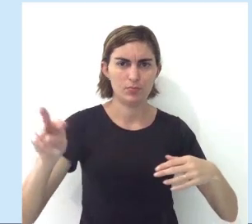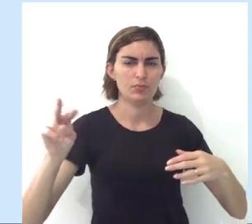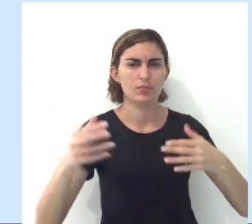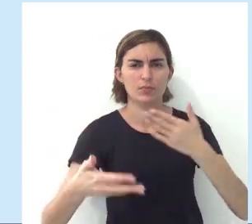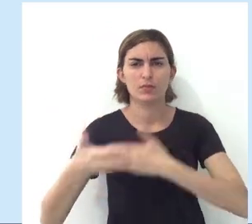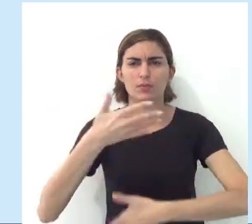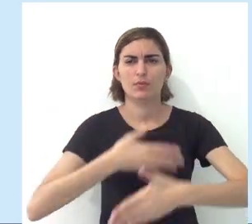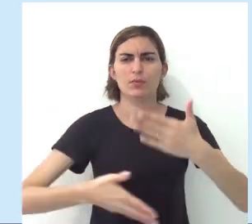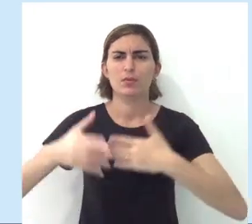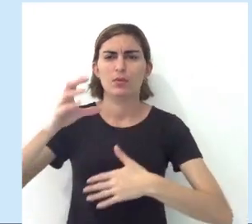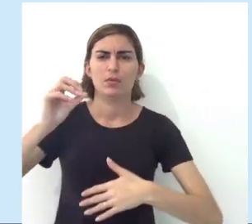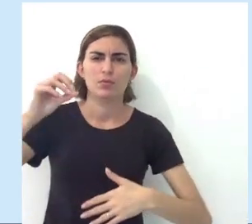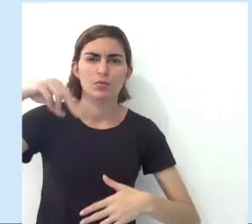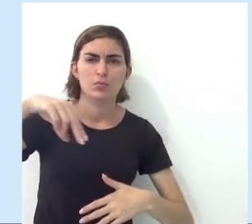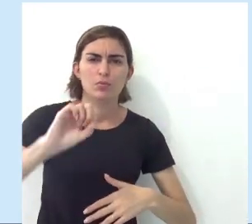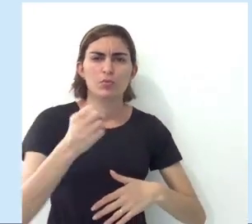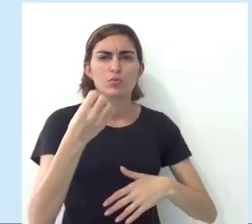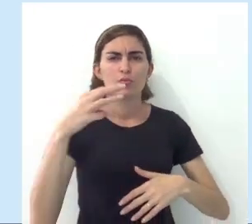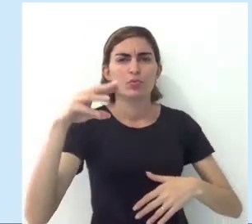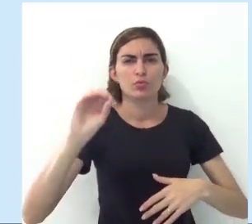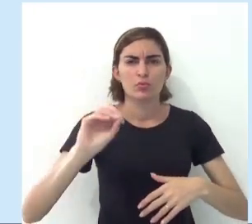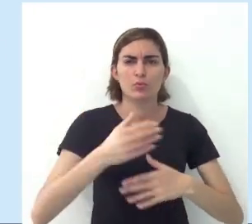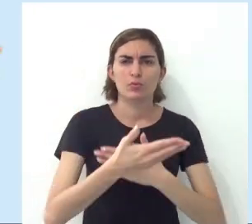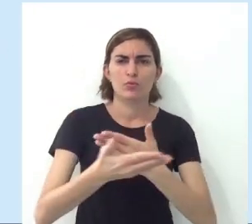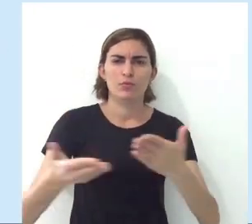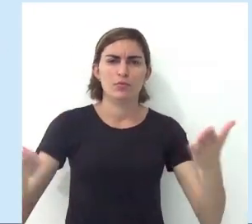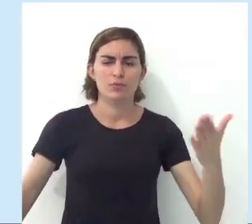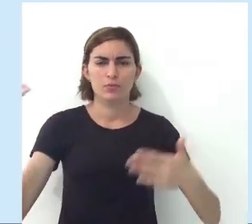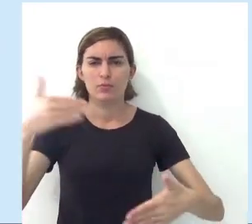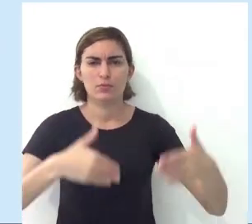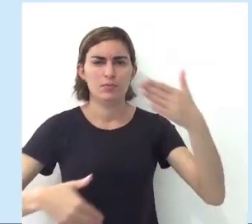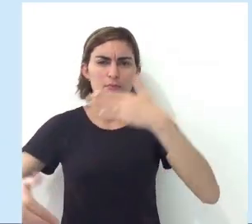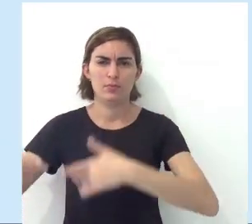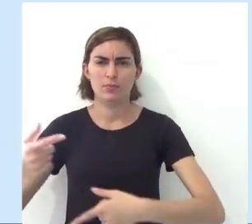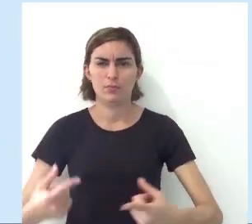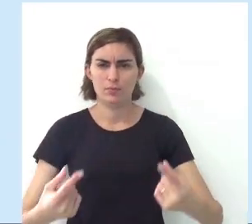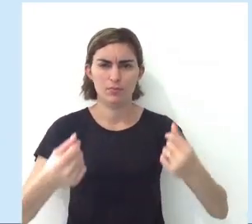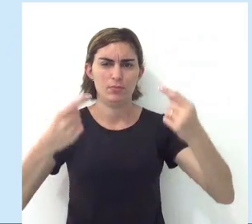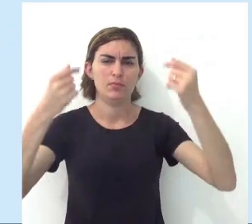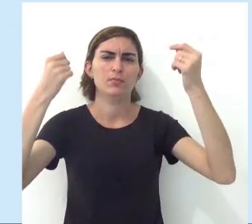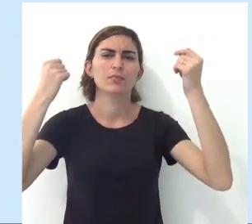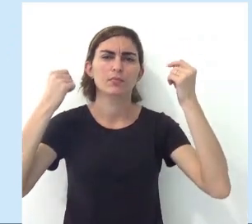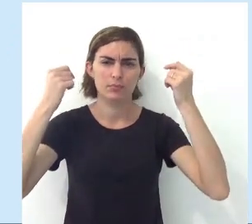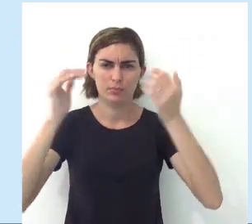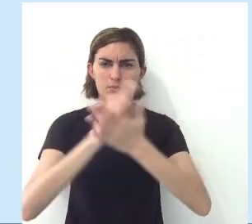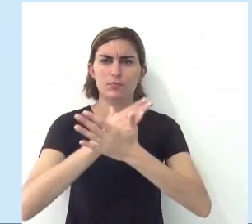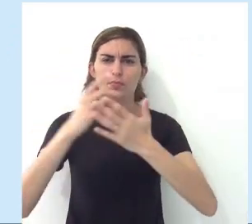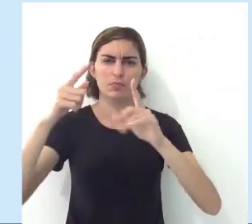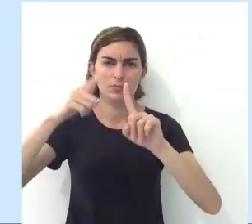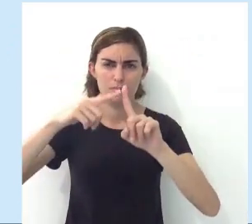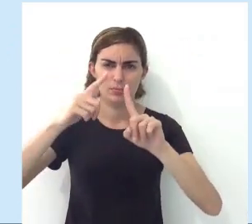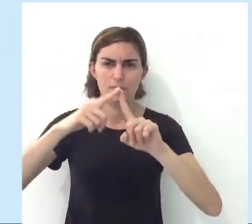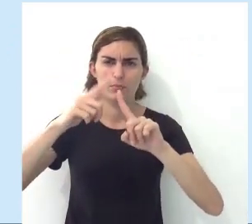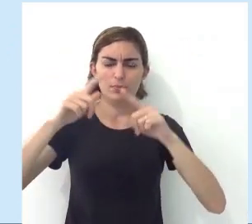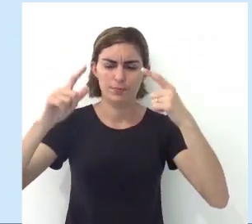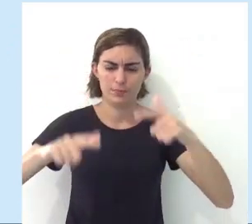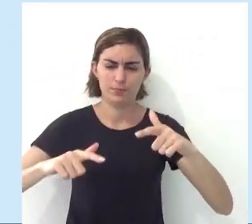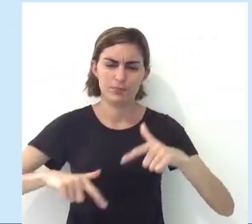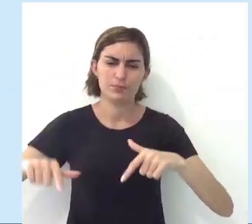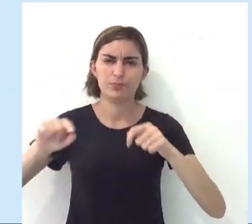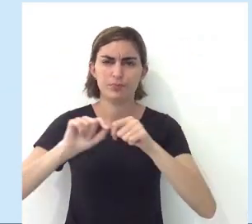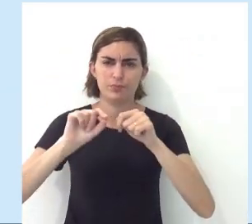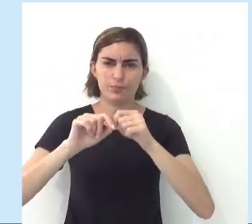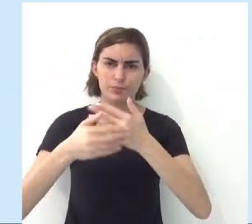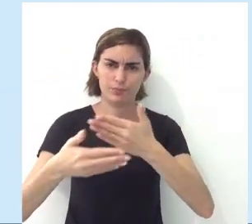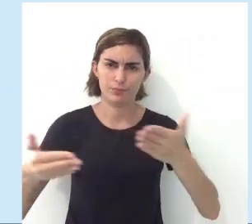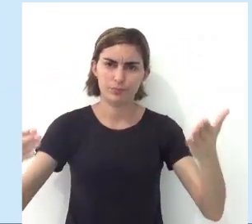Então, relação de consumo, tá? Você participando economicamente de algum tipo de ambiente,